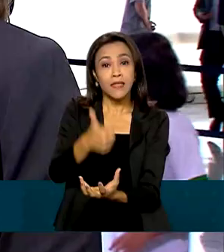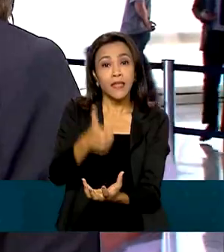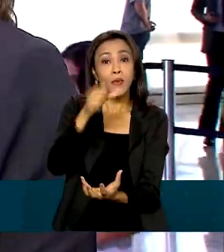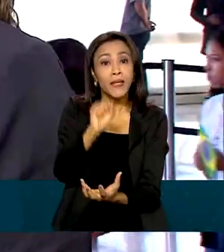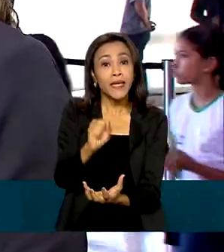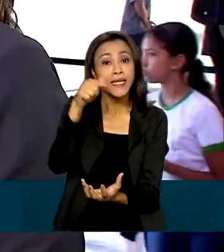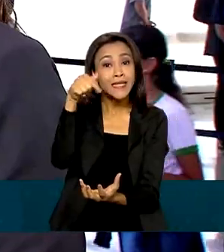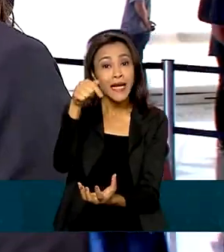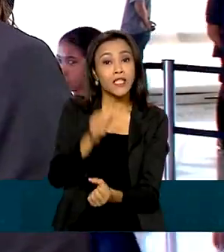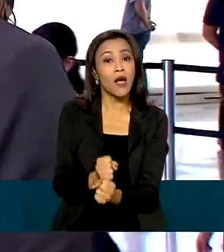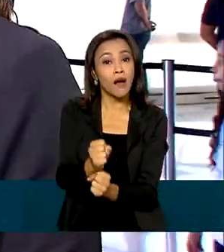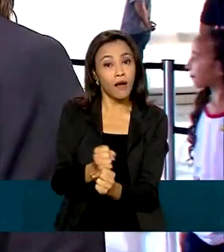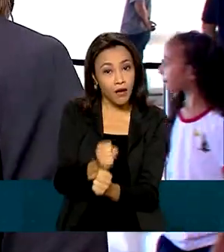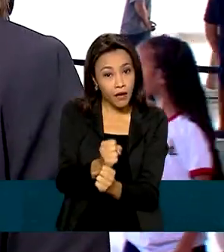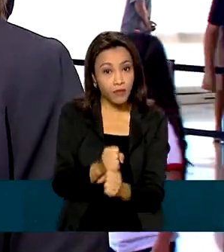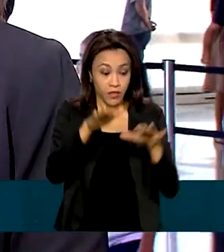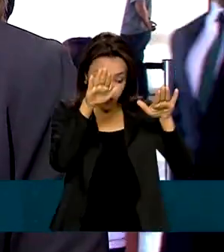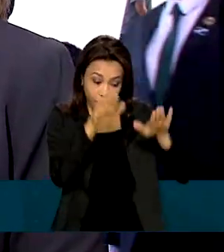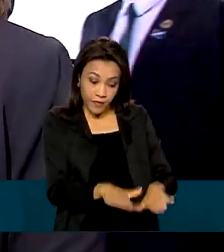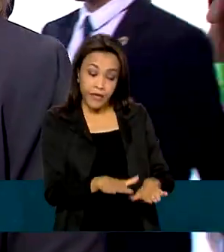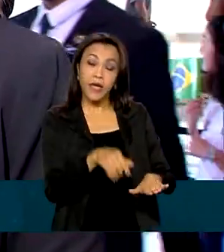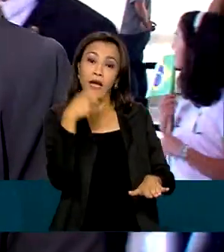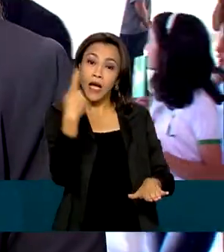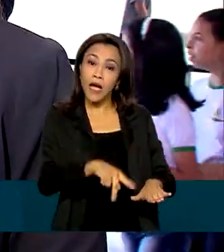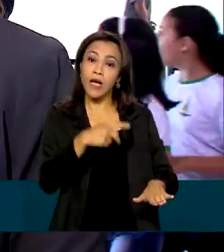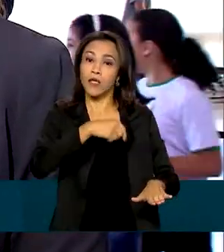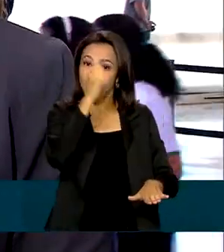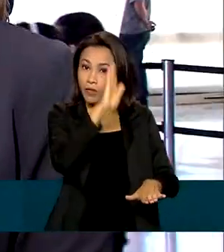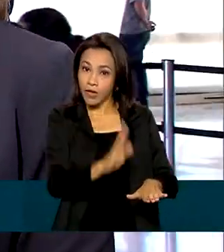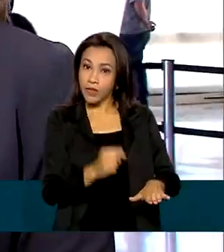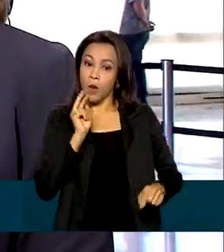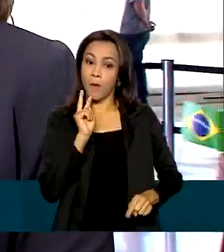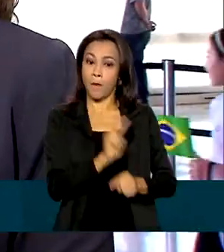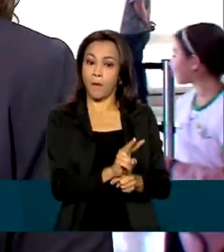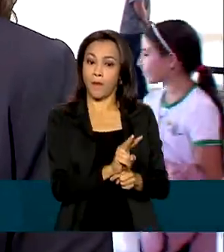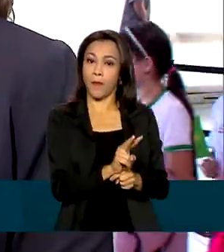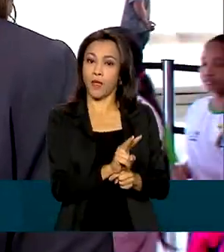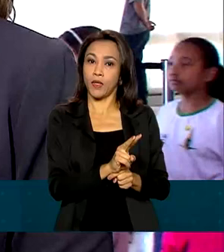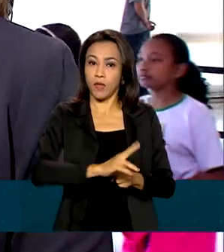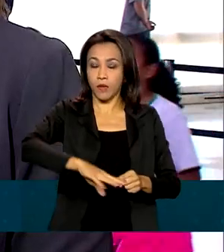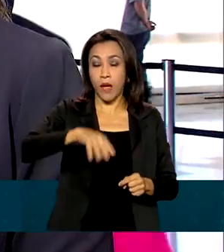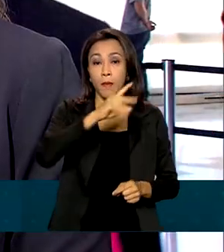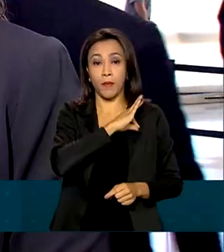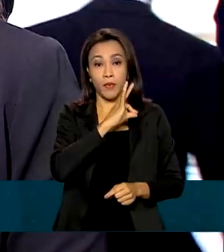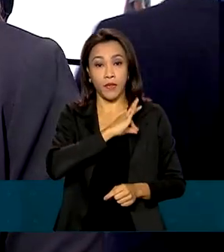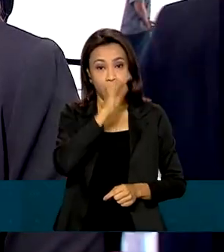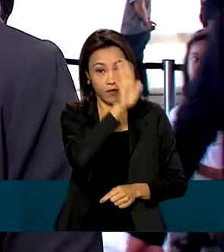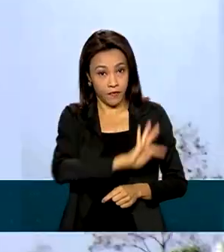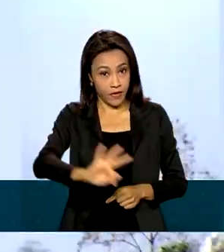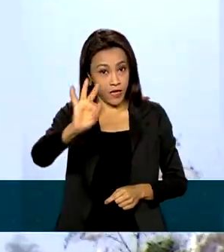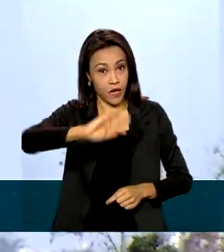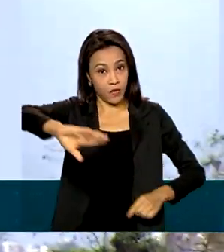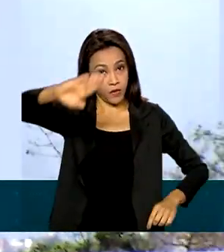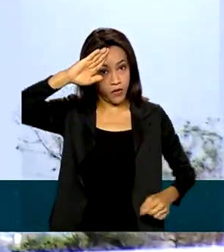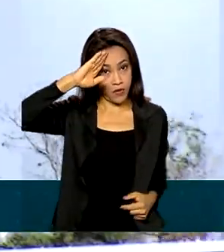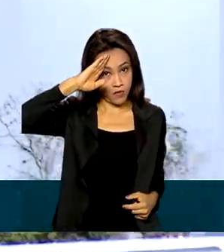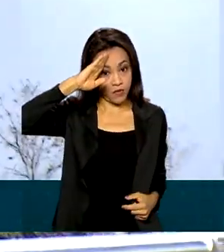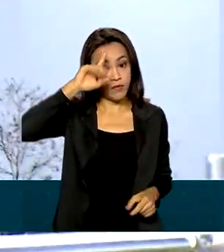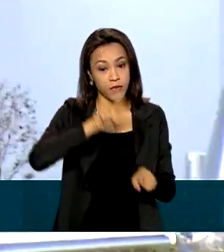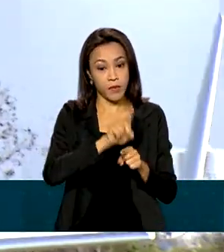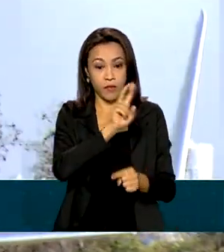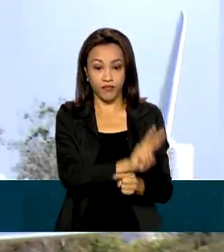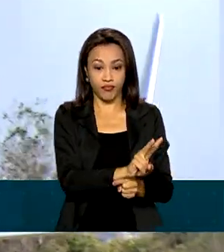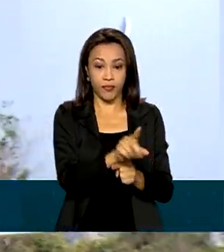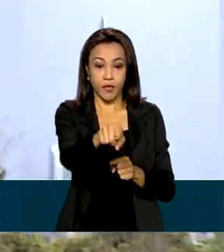Enquanto estiver no Brasil, estará sob proteção da Polícia Federal e das Forças Armadas. O coração do